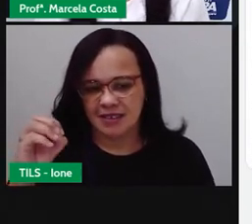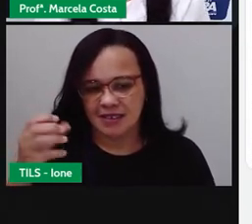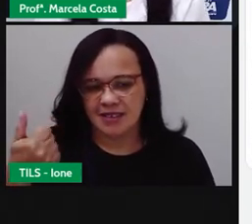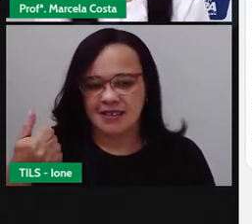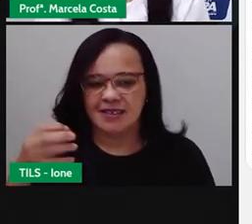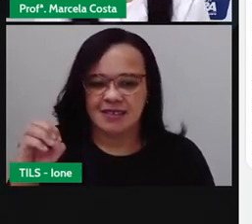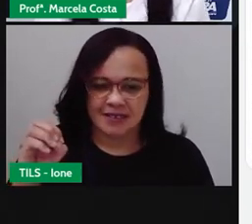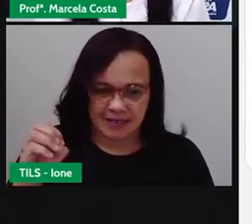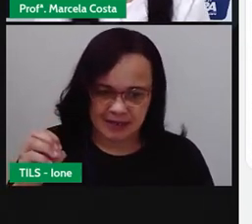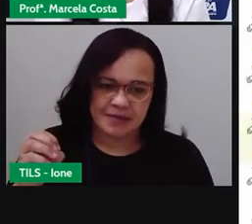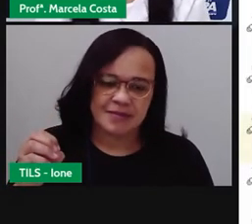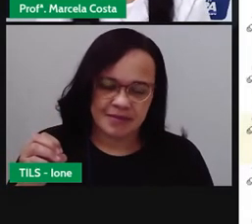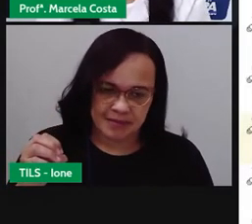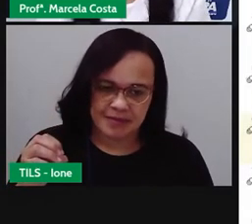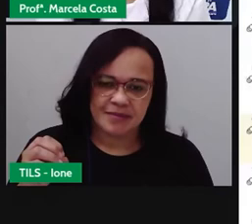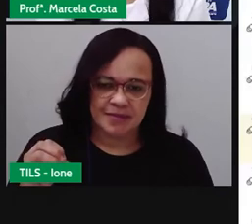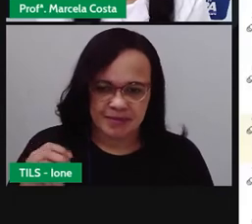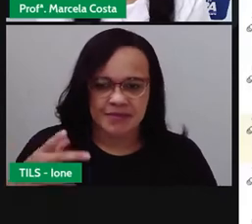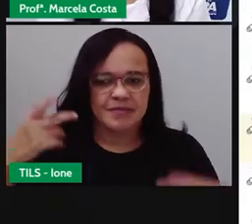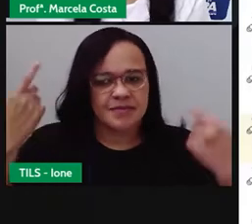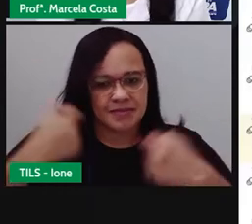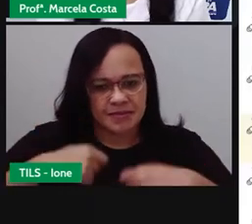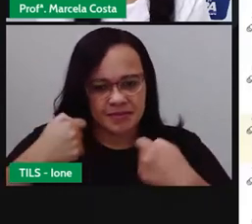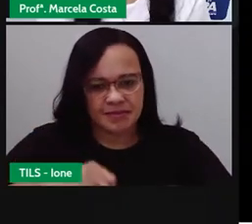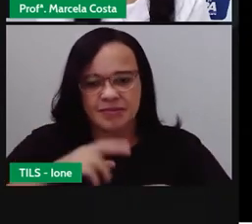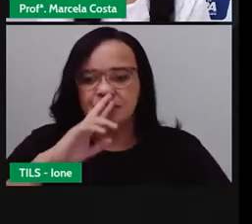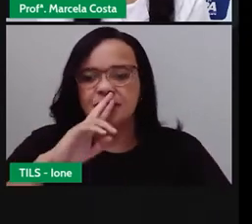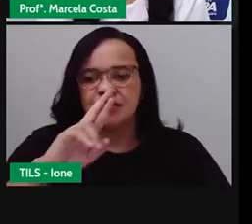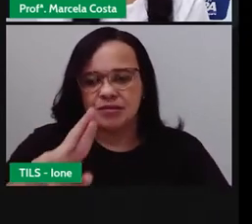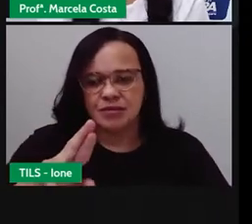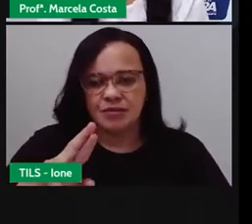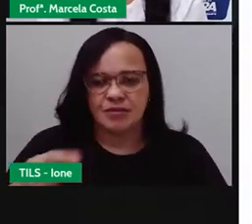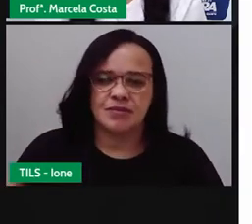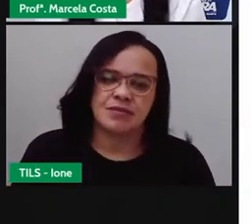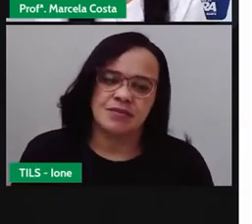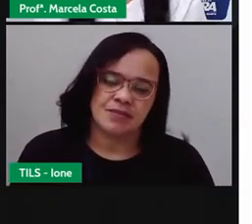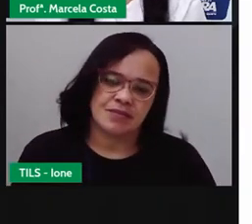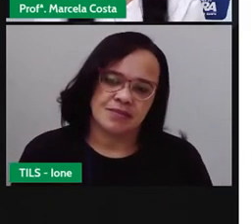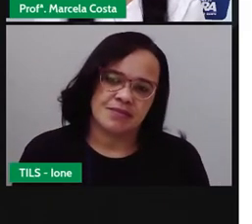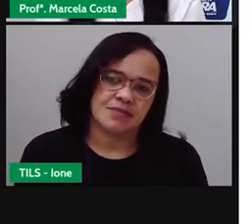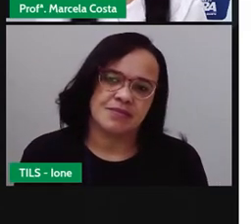então é esse aqui que você vai colocar nesse resultado, tá vendo?